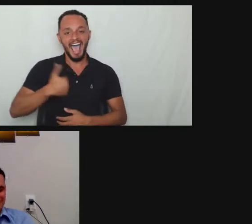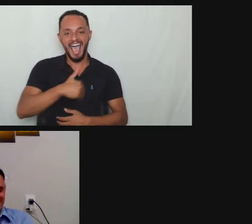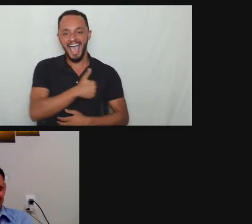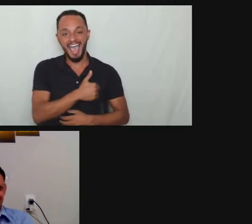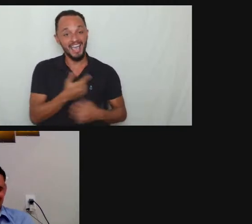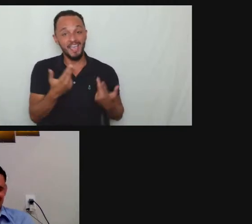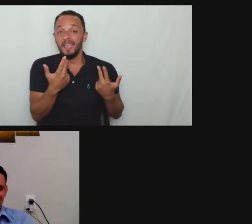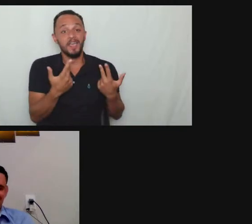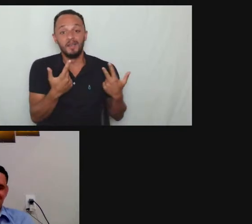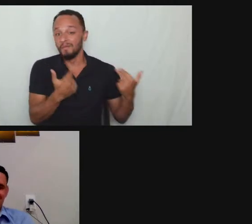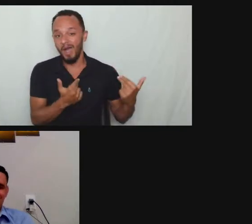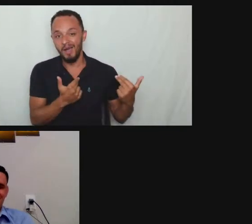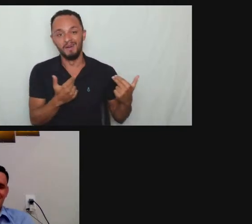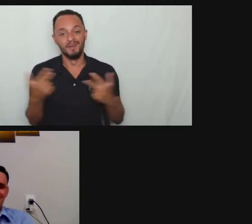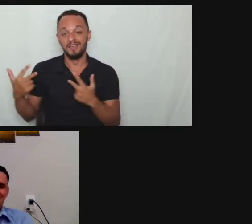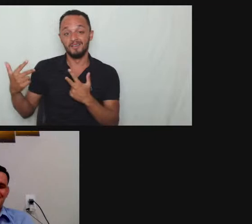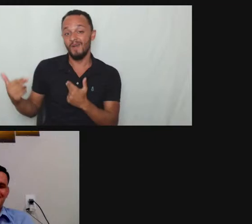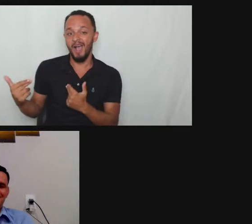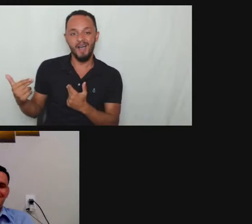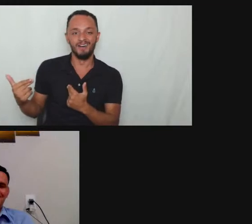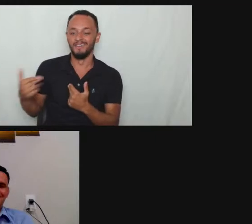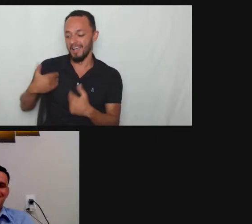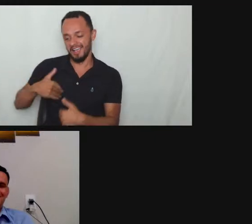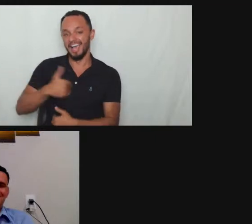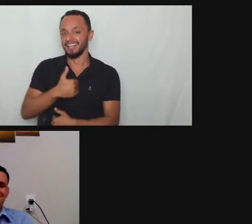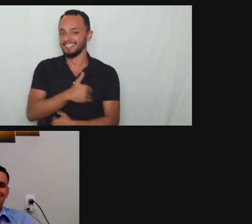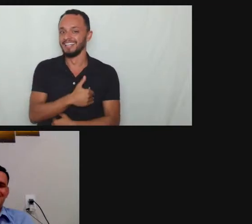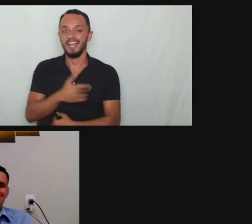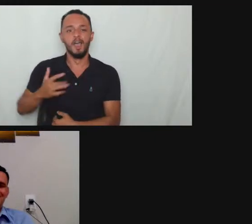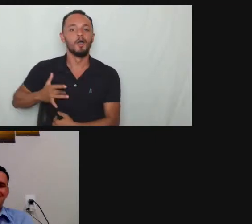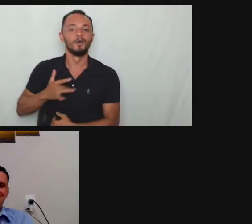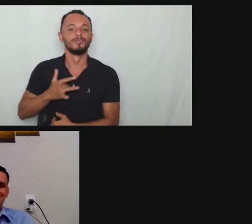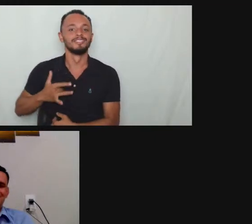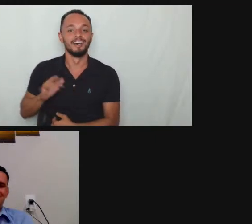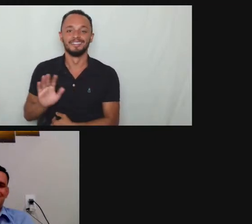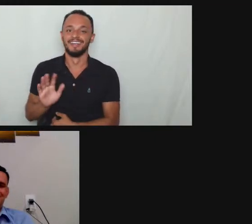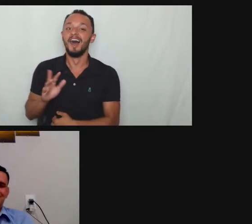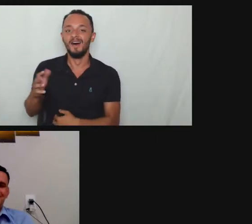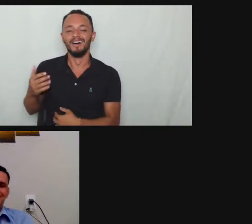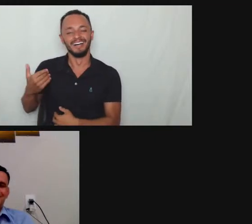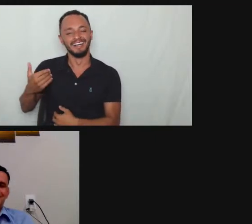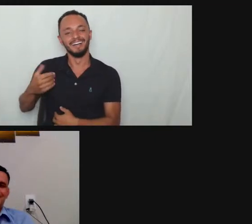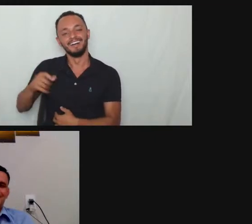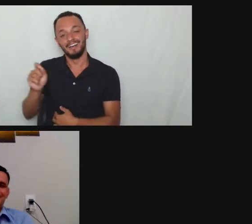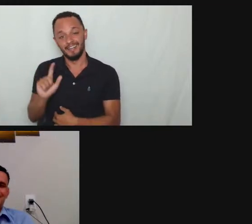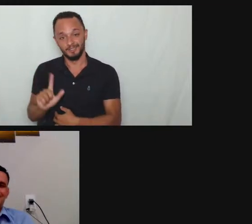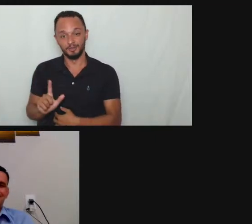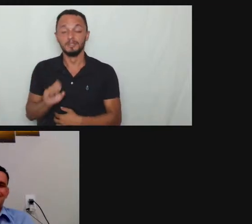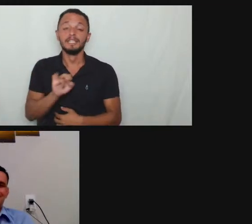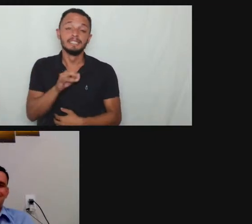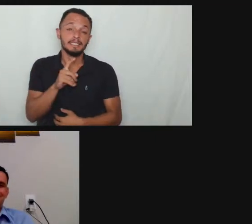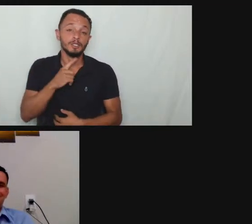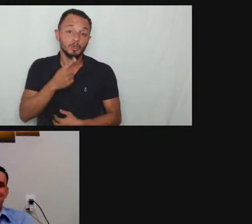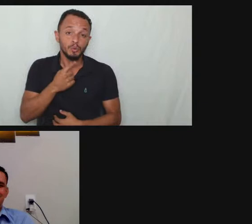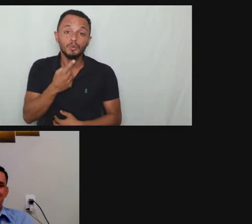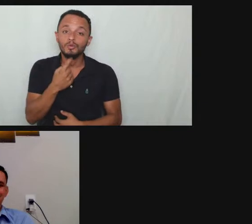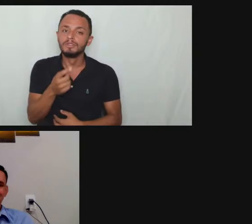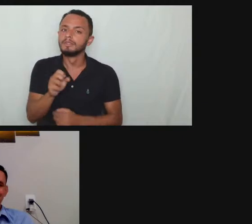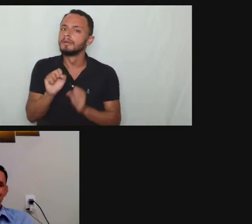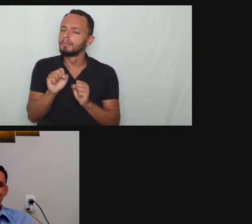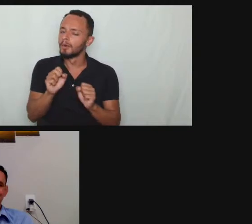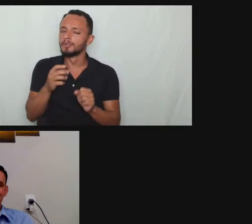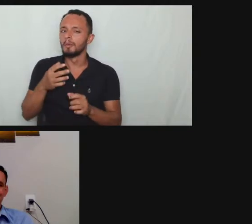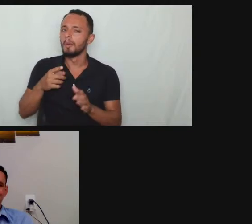casa né Marcelo então assim vamos para o que interessa quem tiver dúvida pessoal vocês podem deixar aqui tá como é que nós vamos